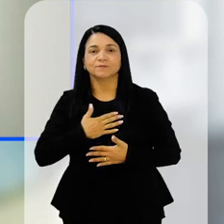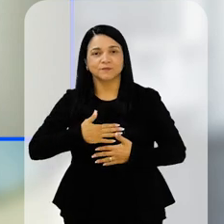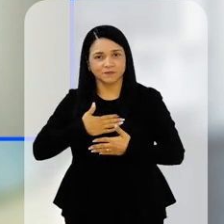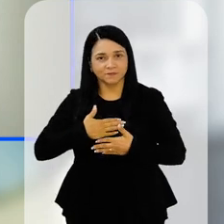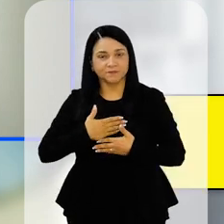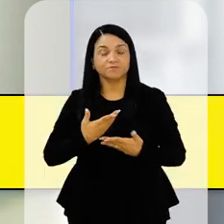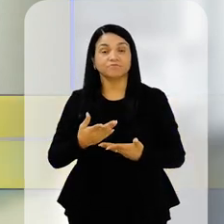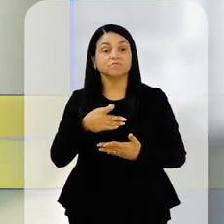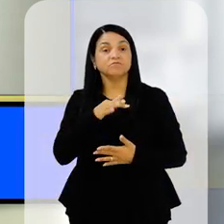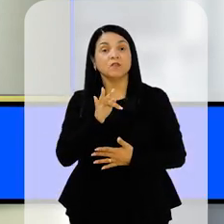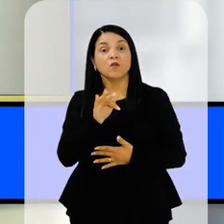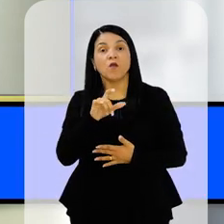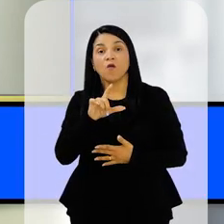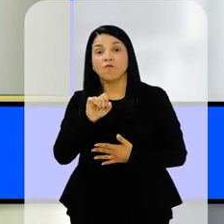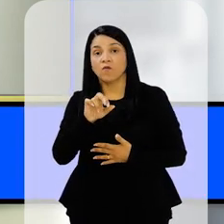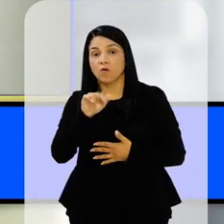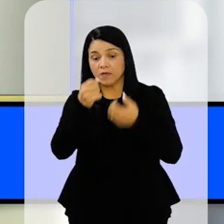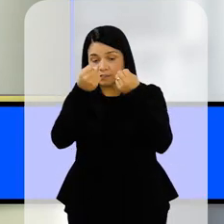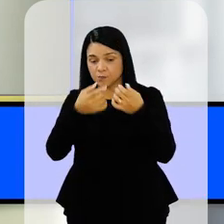Como a Flora falou,